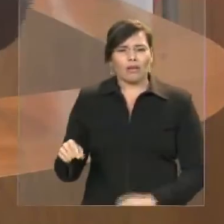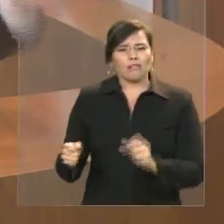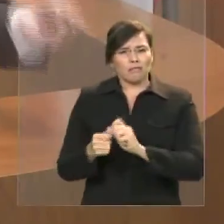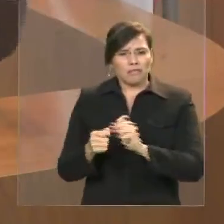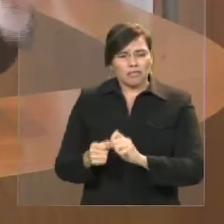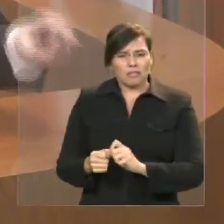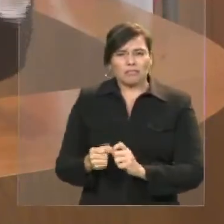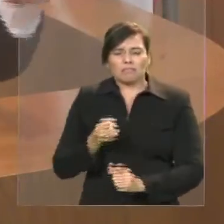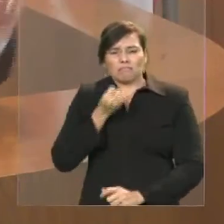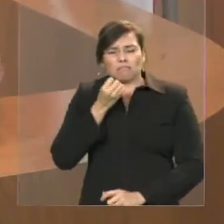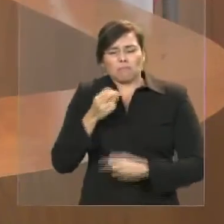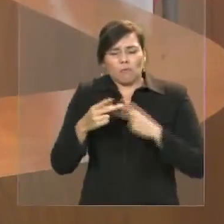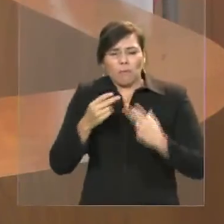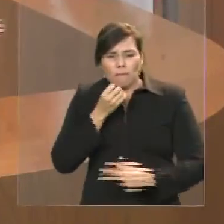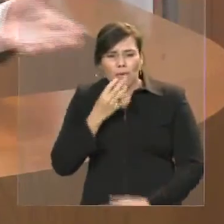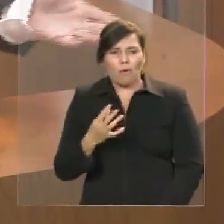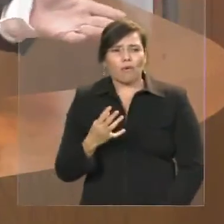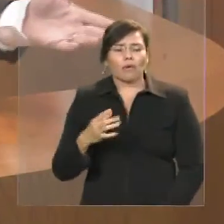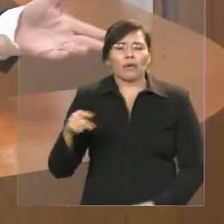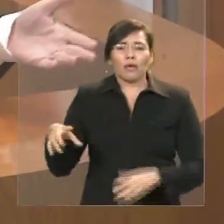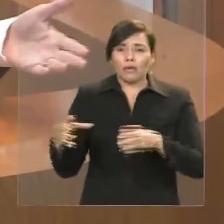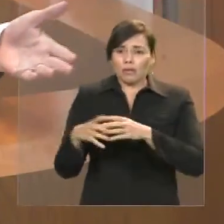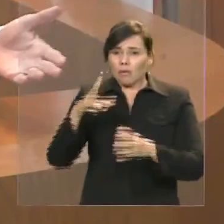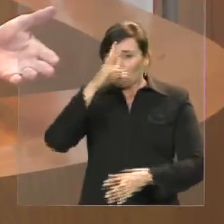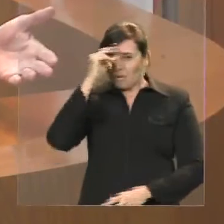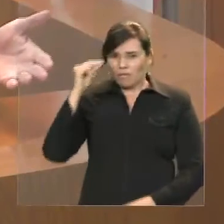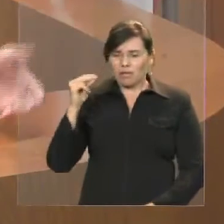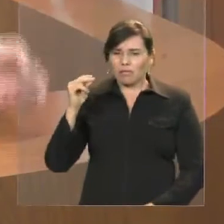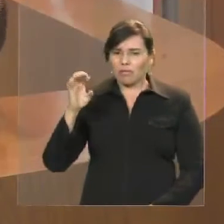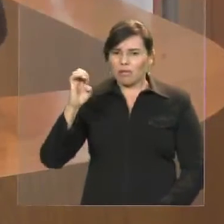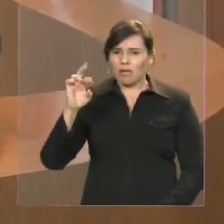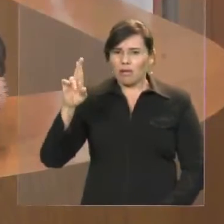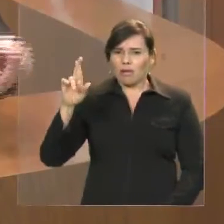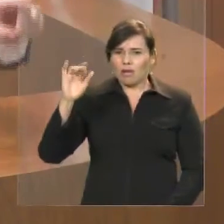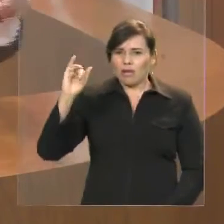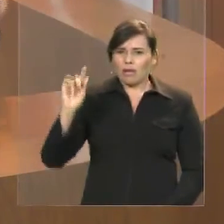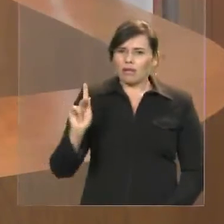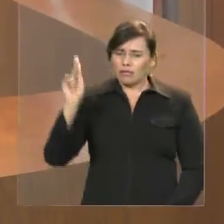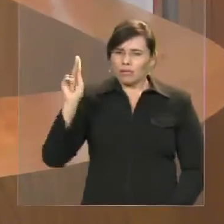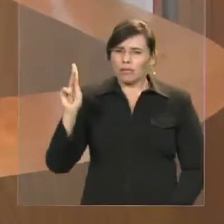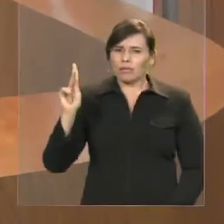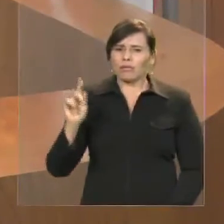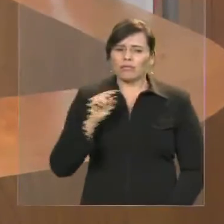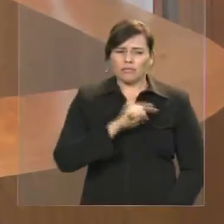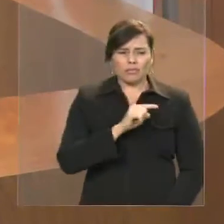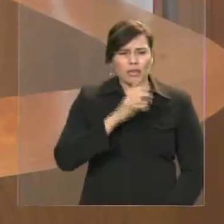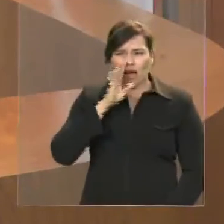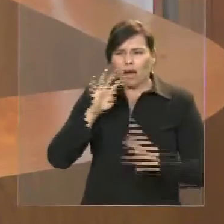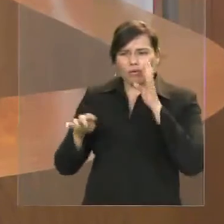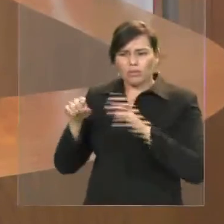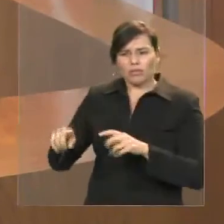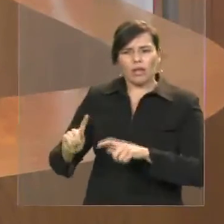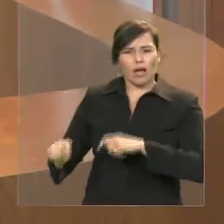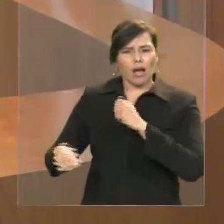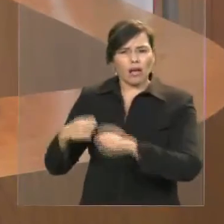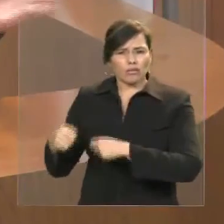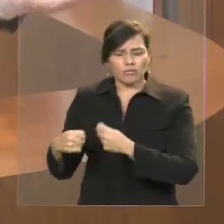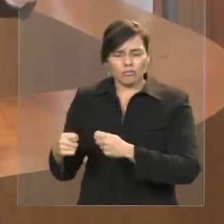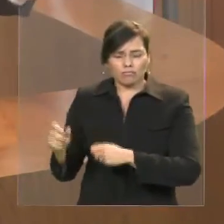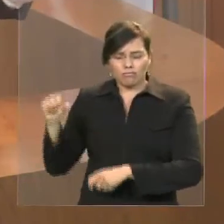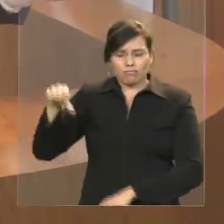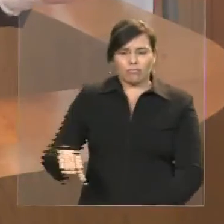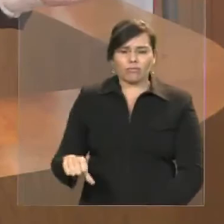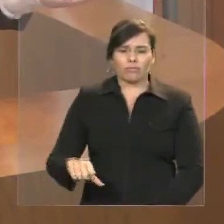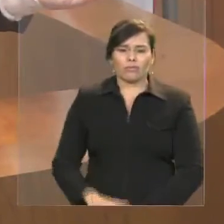aprovação do prefeito Erick Costa, devia aqui rebater a sua fala, de mostrar a verdade do que está acontecendo naquela cidade. E a verdade